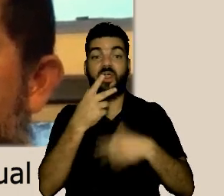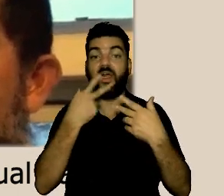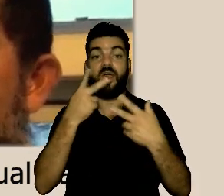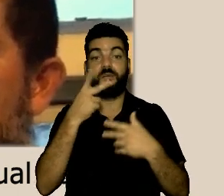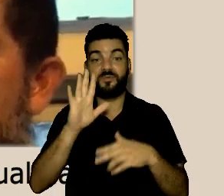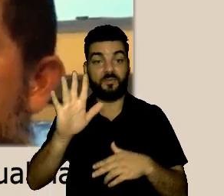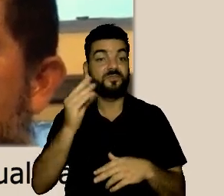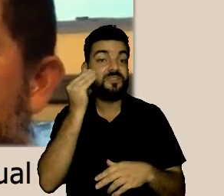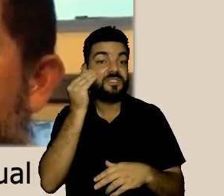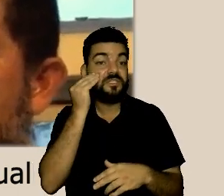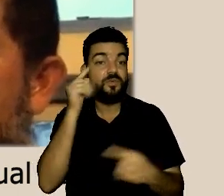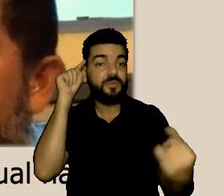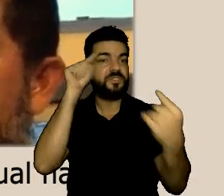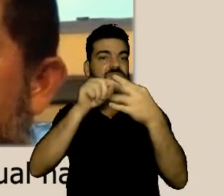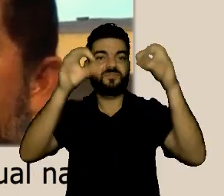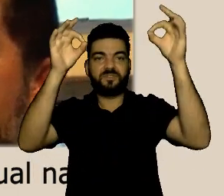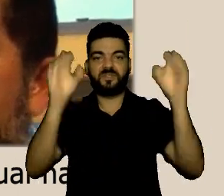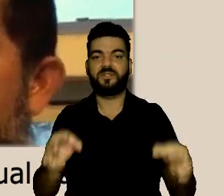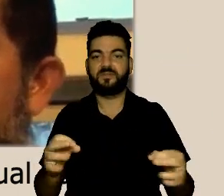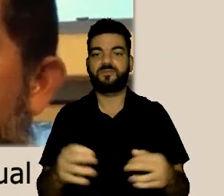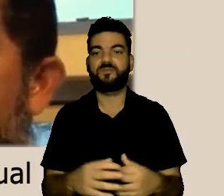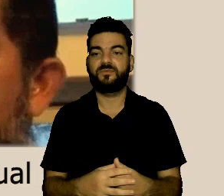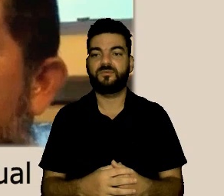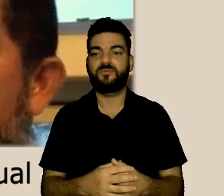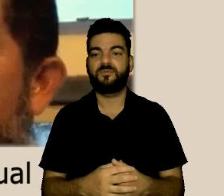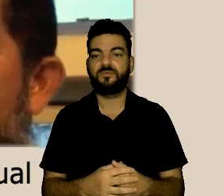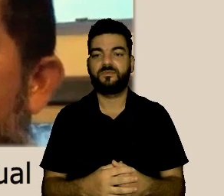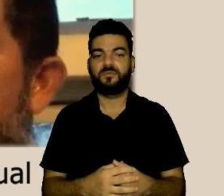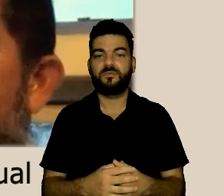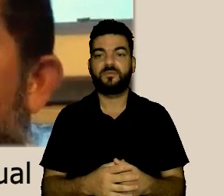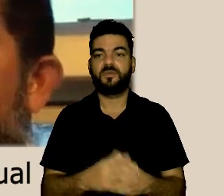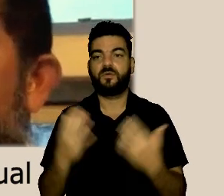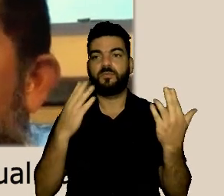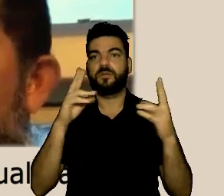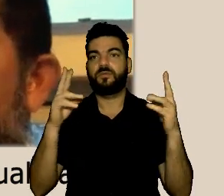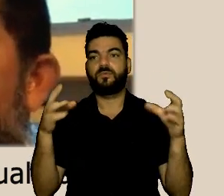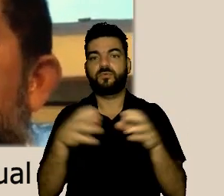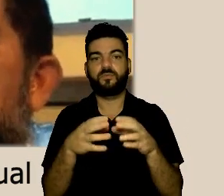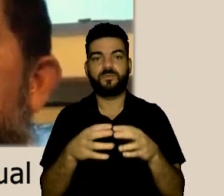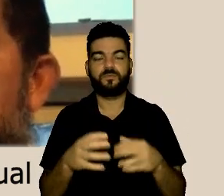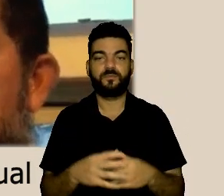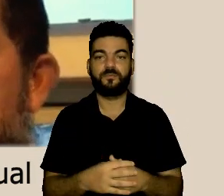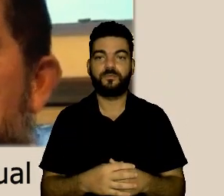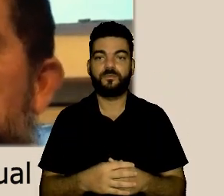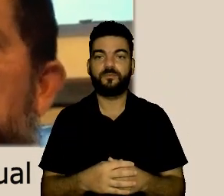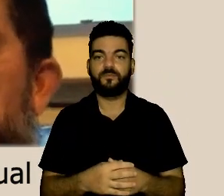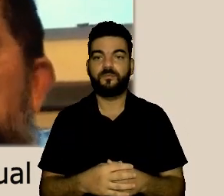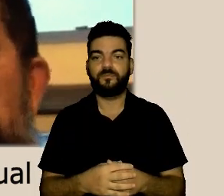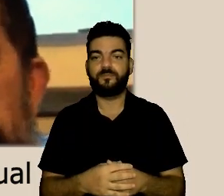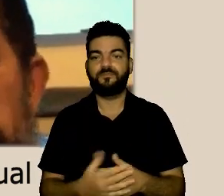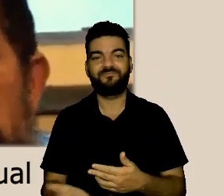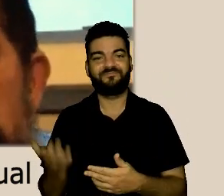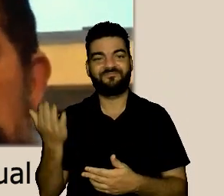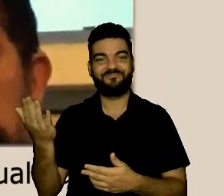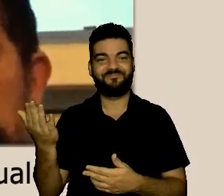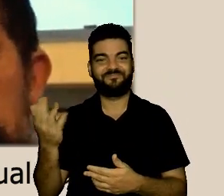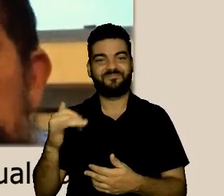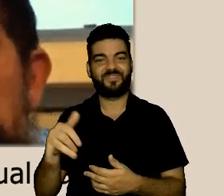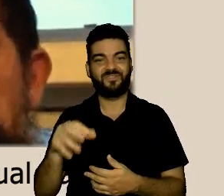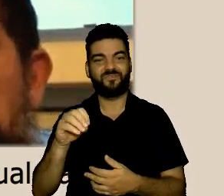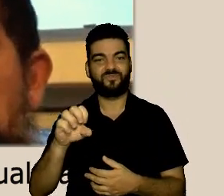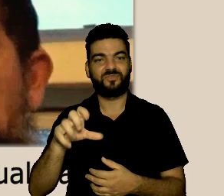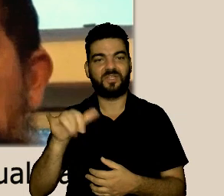do outro vamos dizer assim desculpe se eu fui muito rápida mas procurei atingir aí o objetivo das